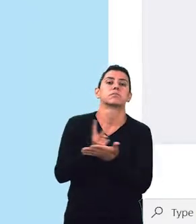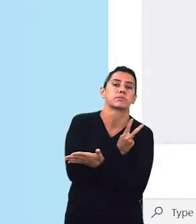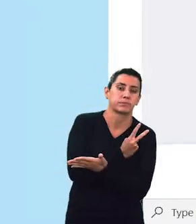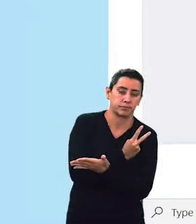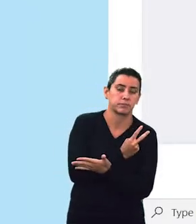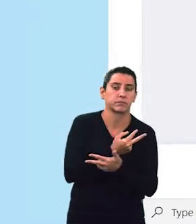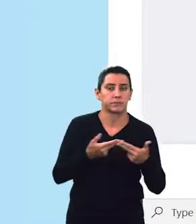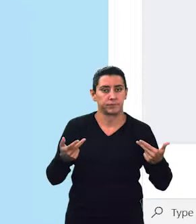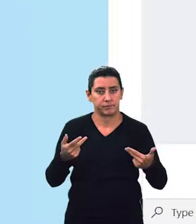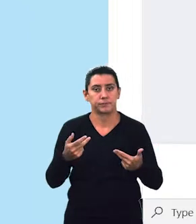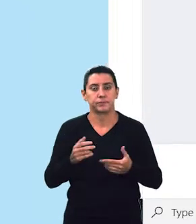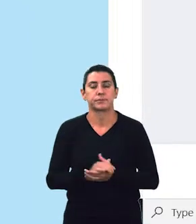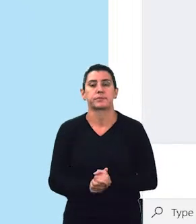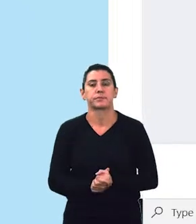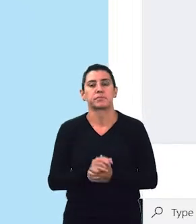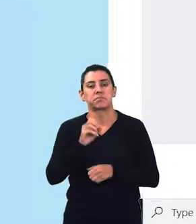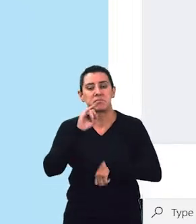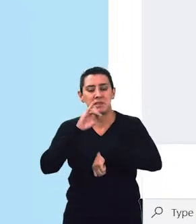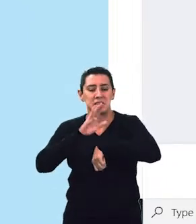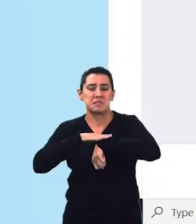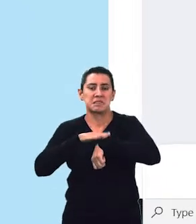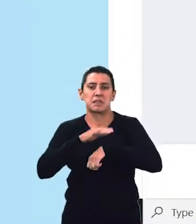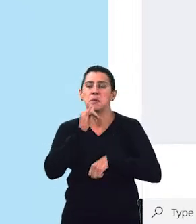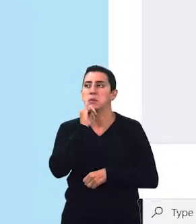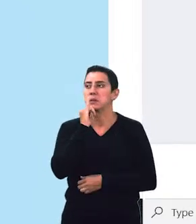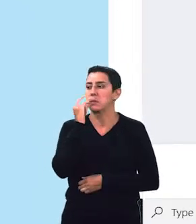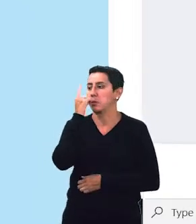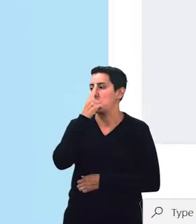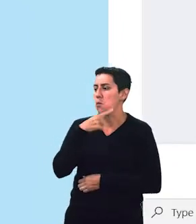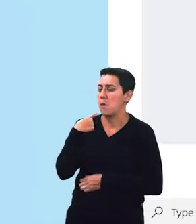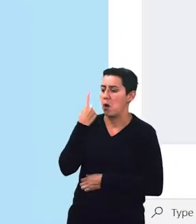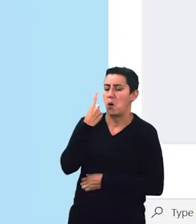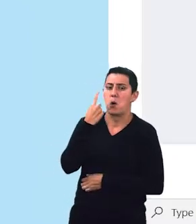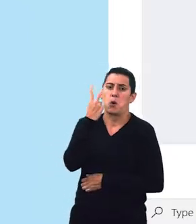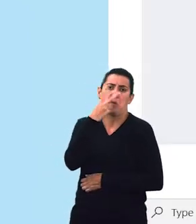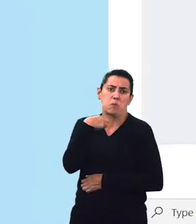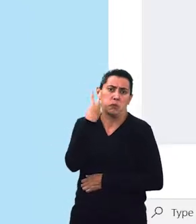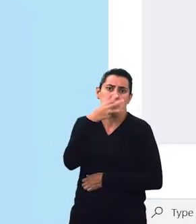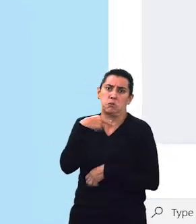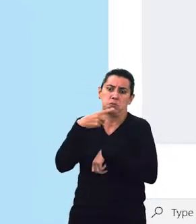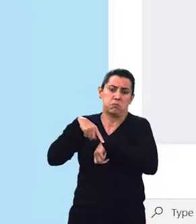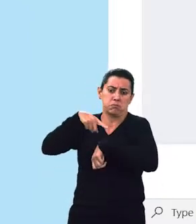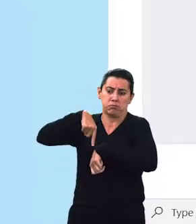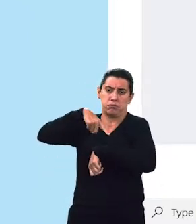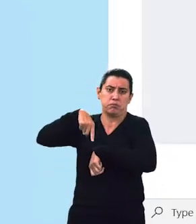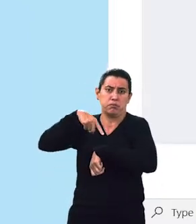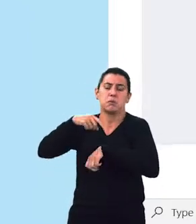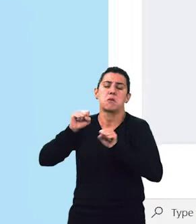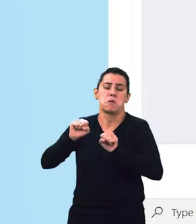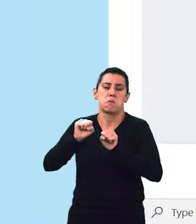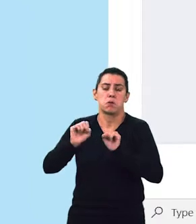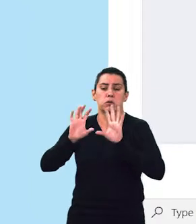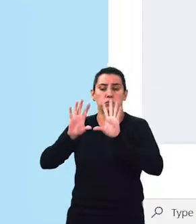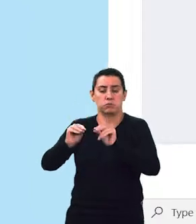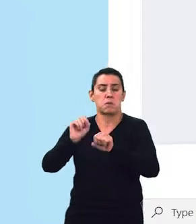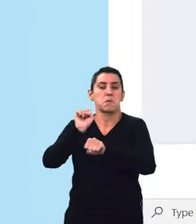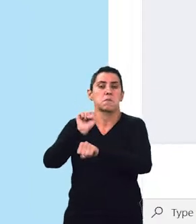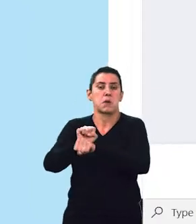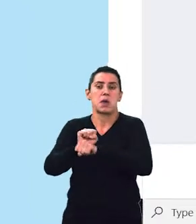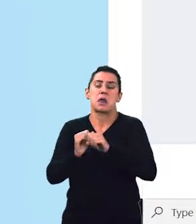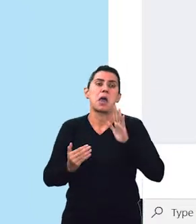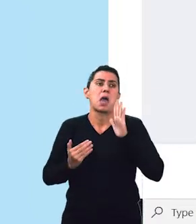uma determinada quantidade de tempo, por exemplo, uma hora ou mais horas, pode ser, inclusive, customizado para até 24